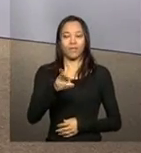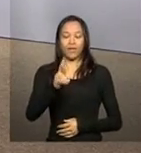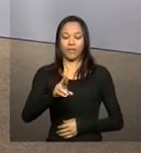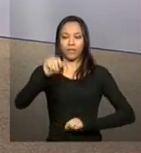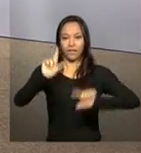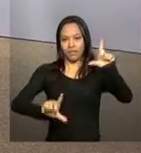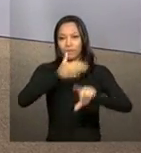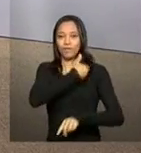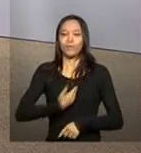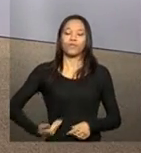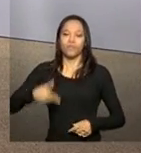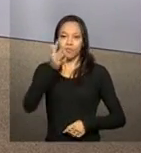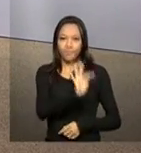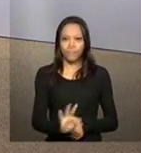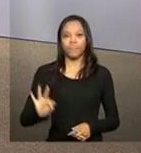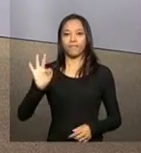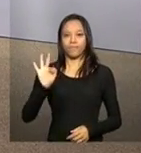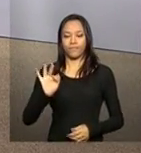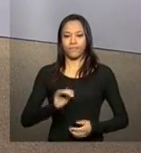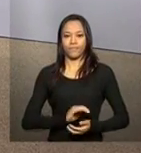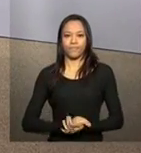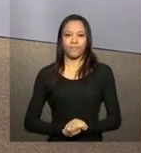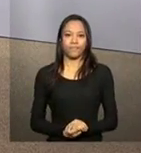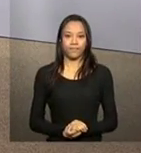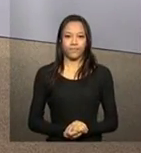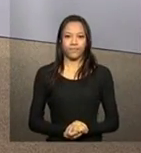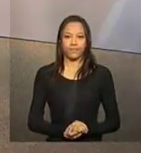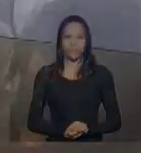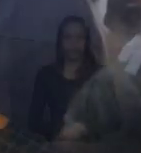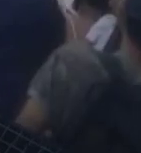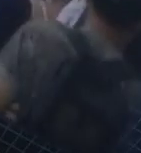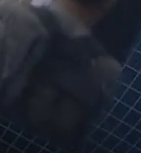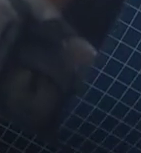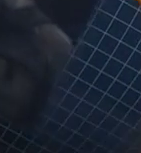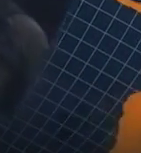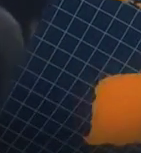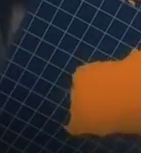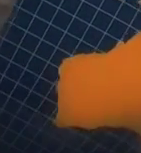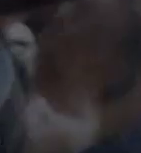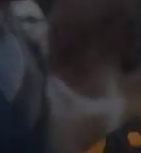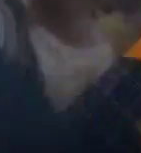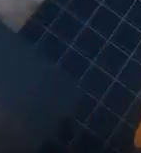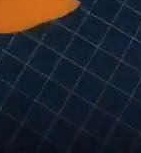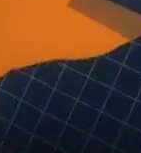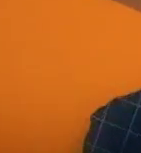aqui na NBR, a TV do Governo Federal. Tchau. Tchau.